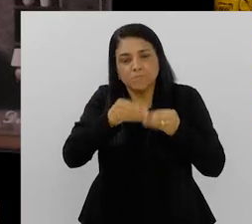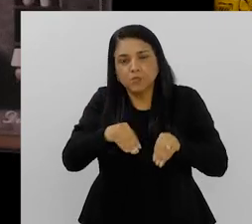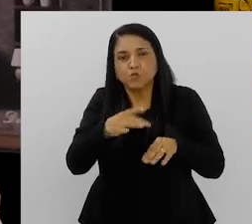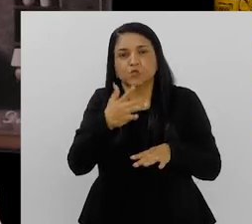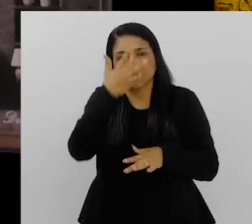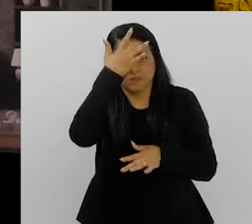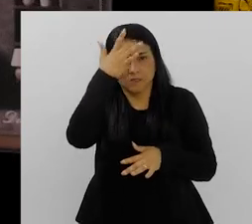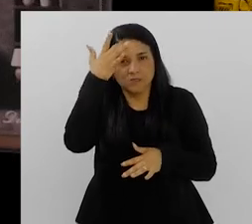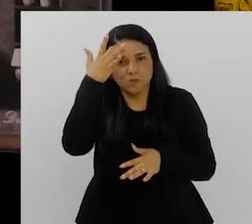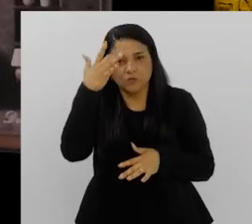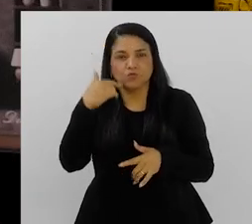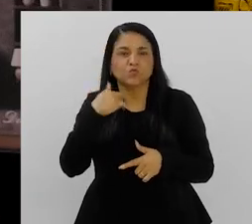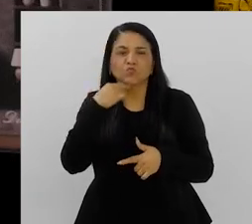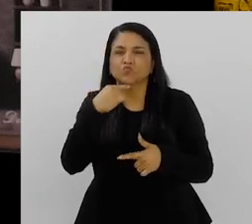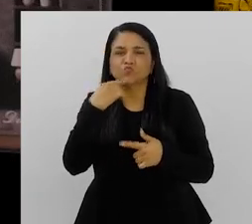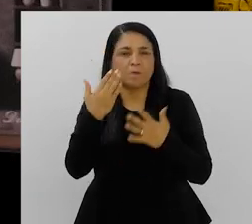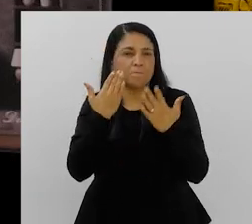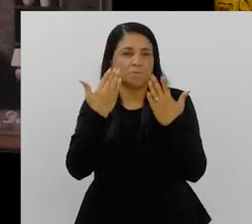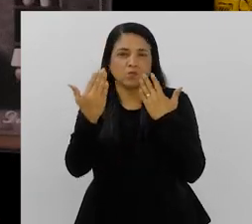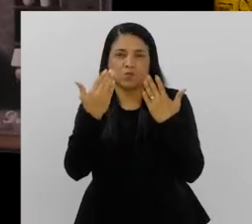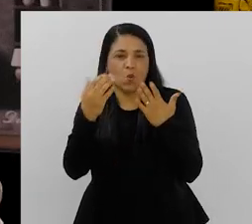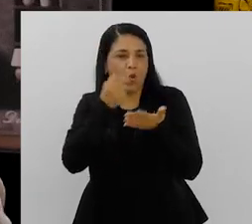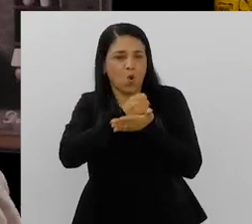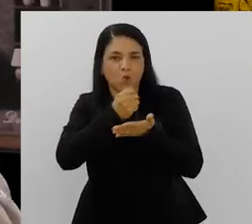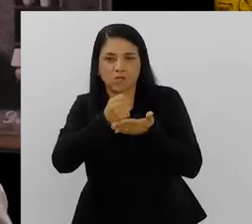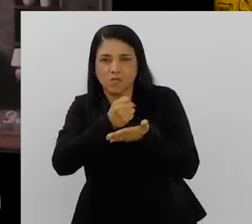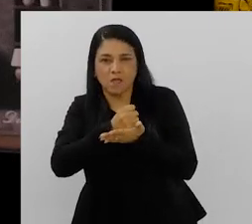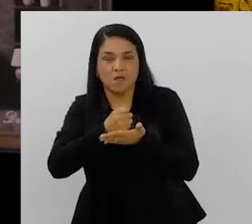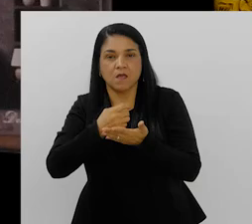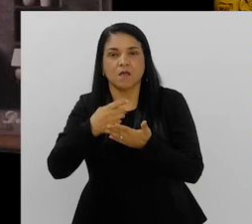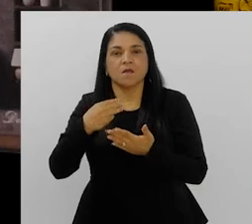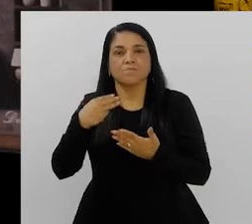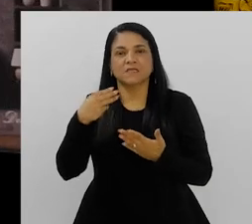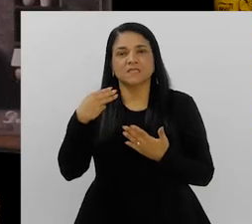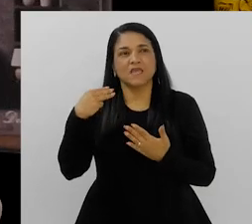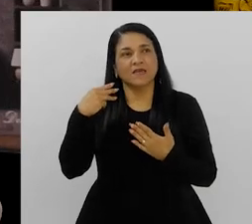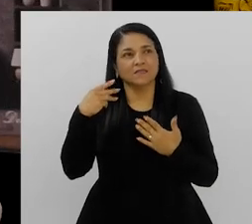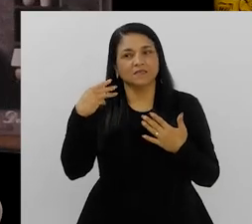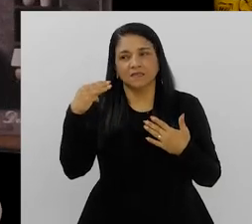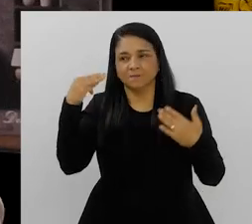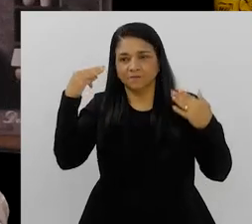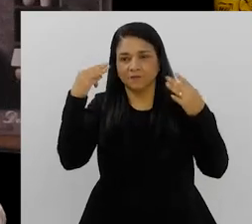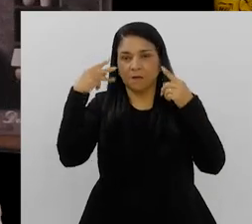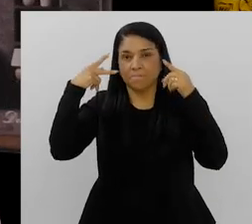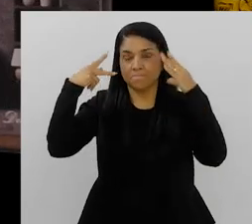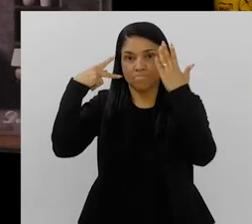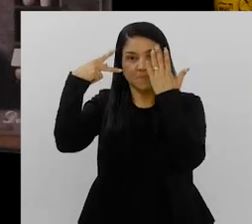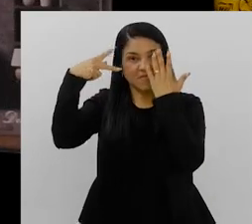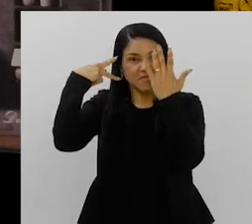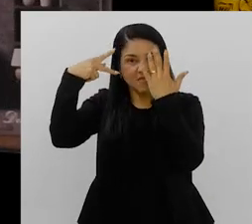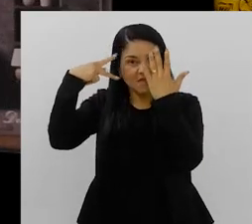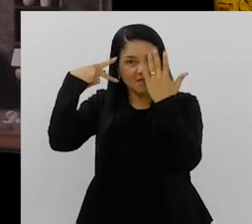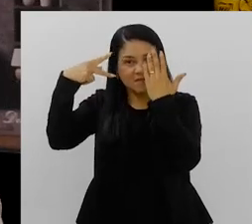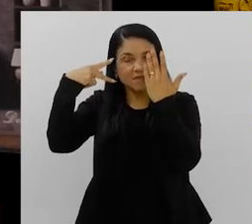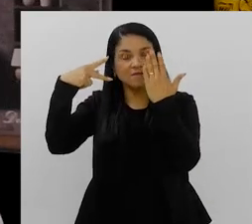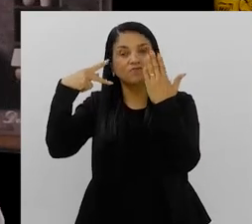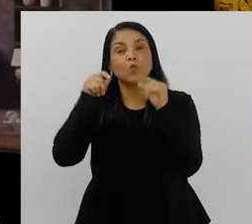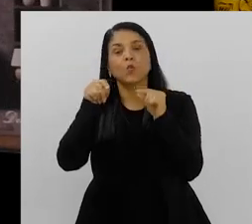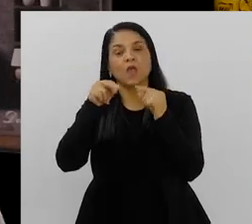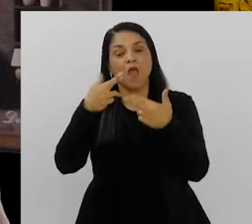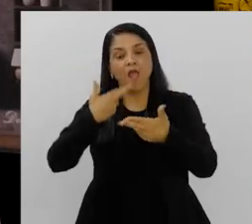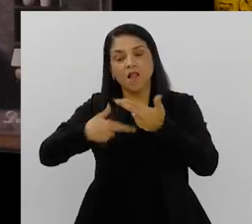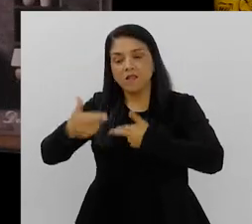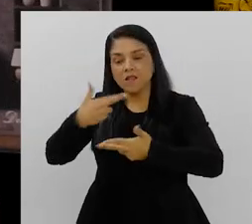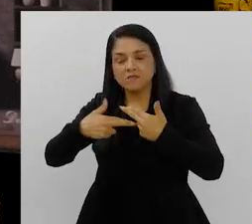agora? Não adianta dar psicólogos ou contratar psiquiatras para resolver essa situação, porque além disso, fala da